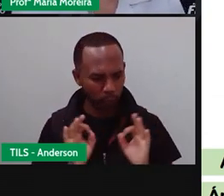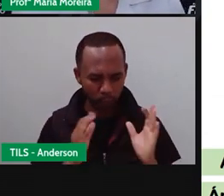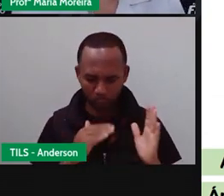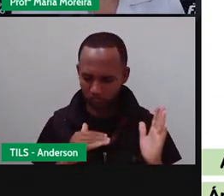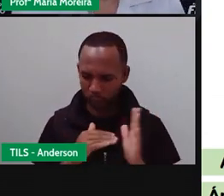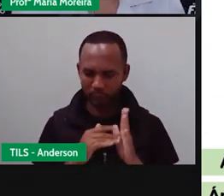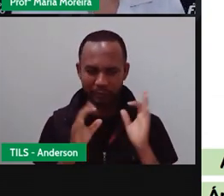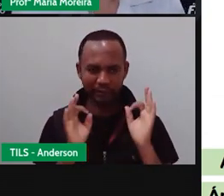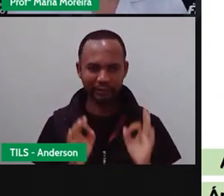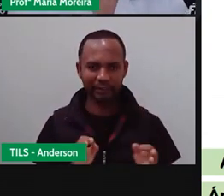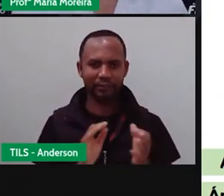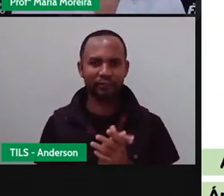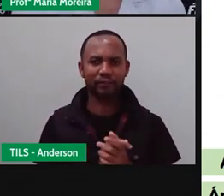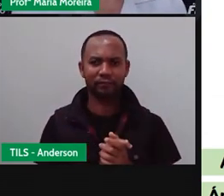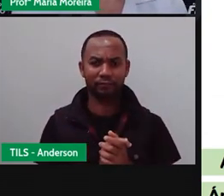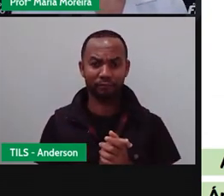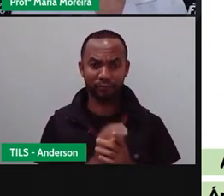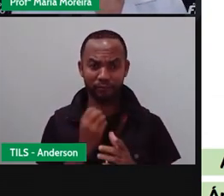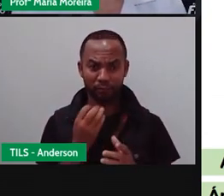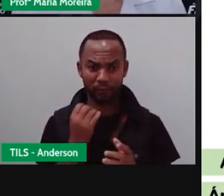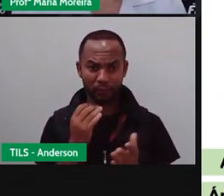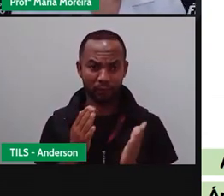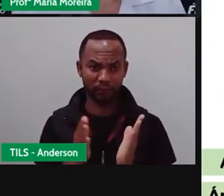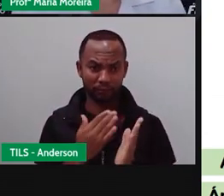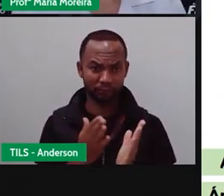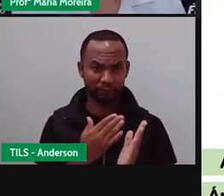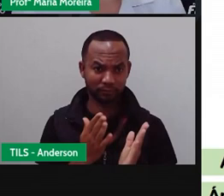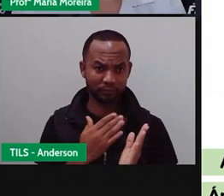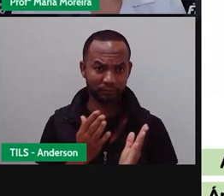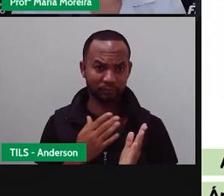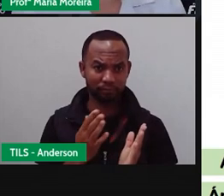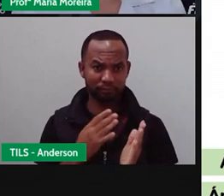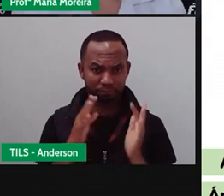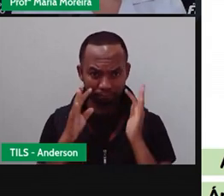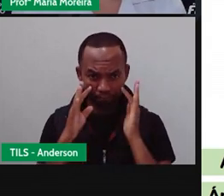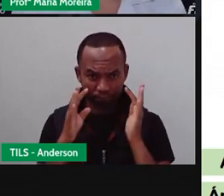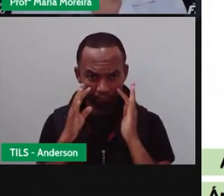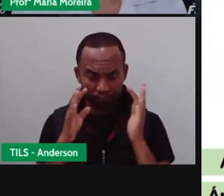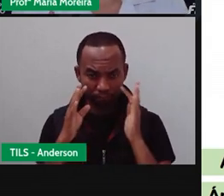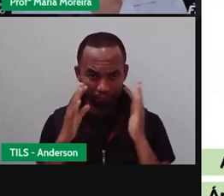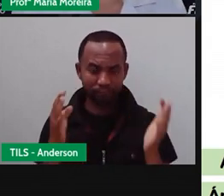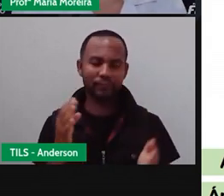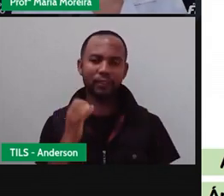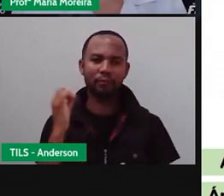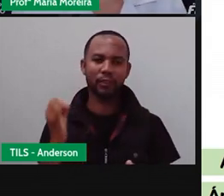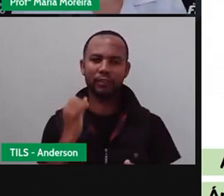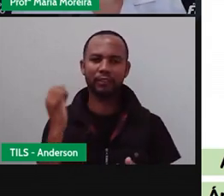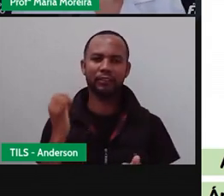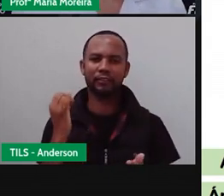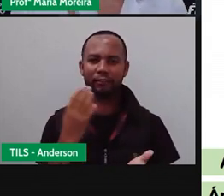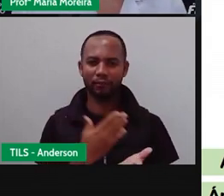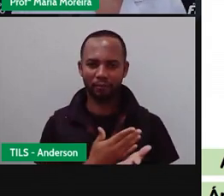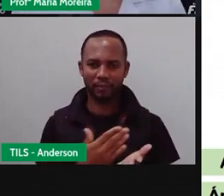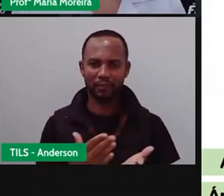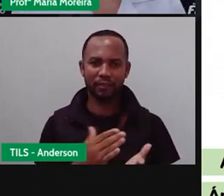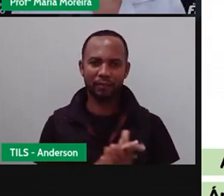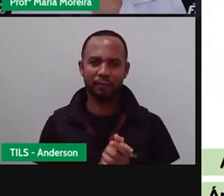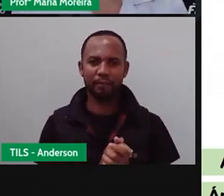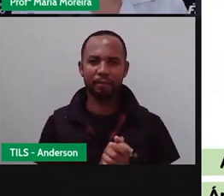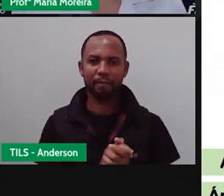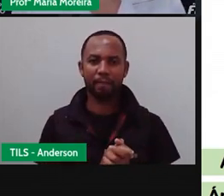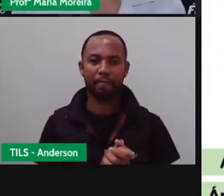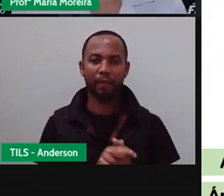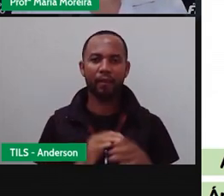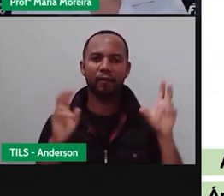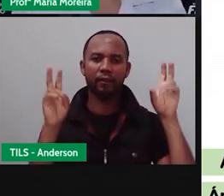confortável? Pegaram um caderno, todo mundo atende e preste atenção? Pois é, porque já vamos começar. Olha só o